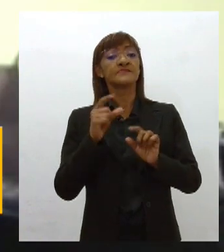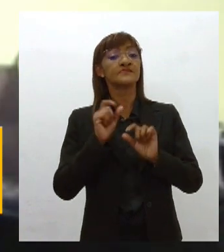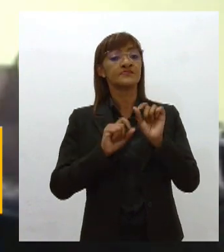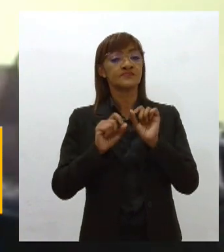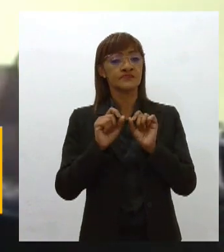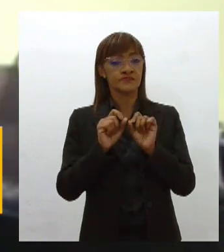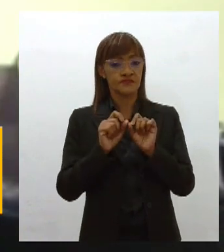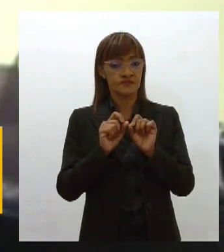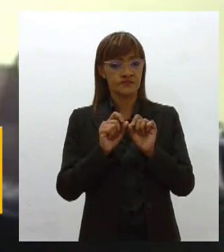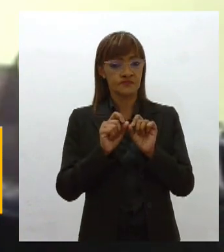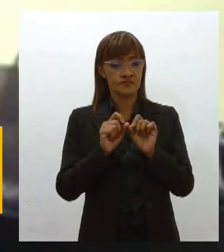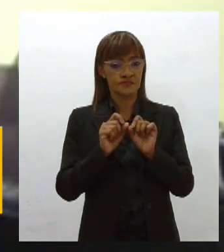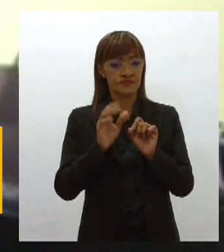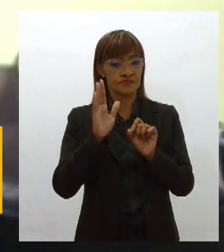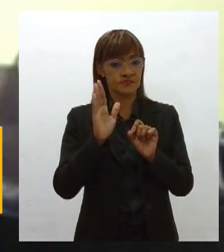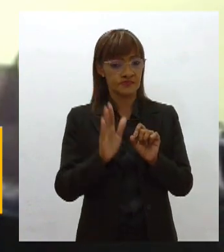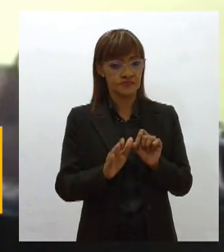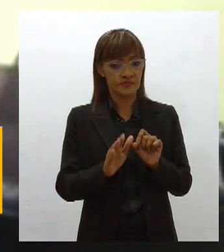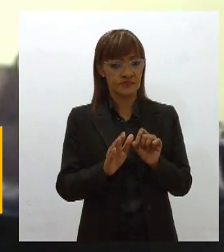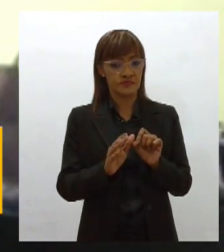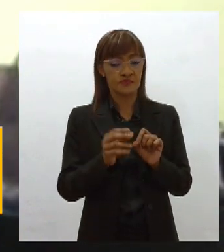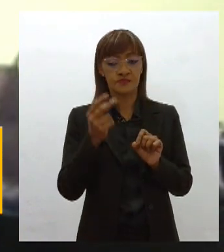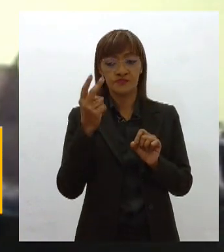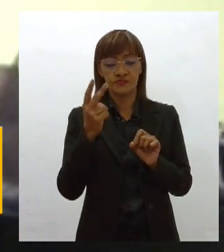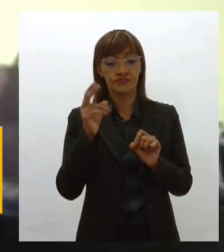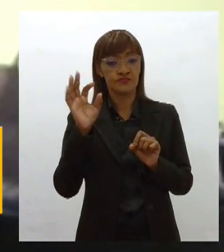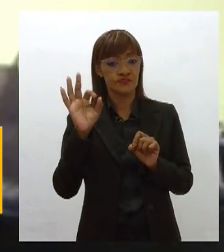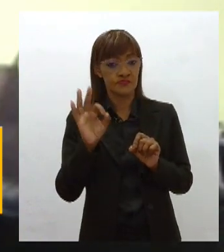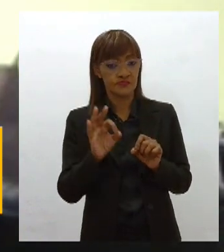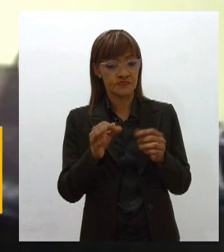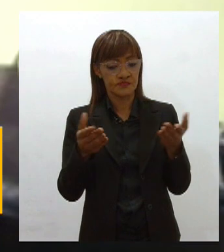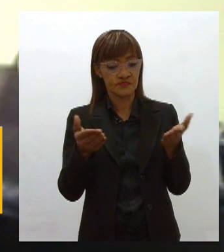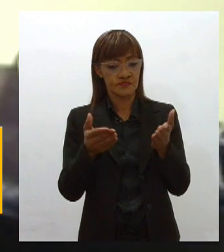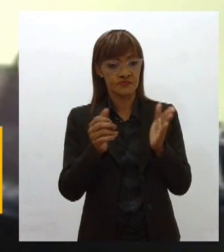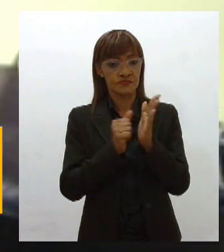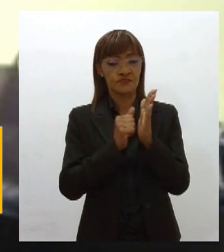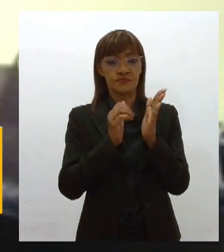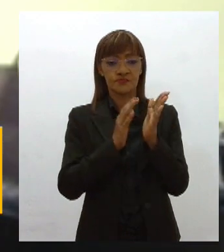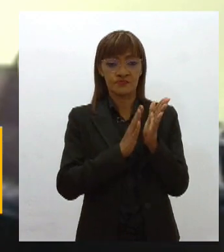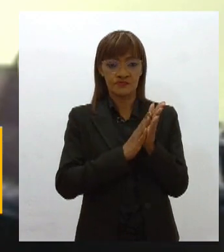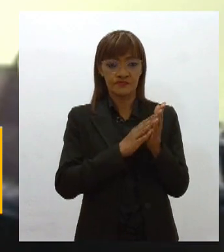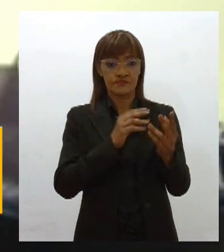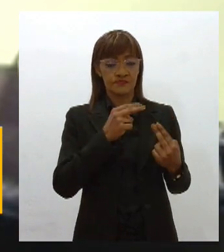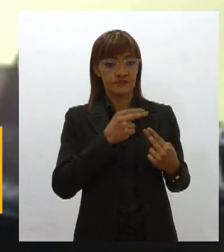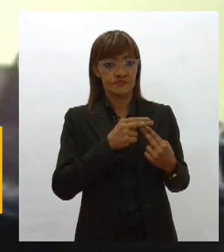1%, passam a ser 2% o valor das multas do Detran para a cultura.